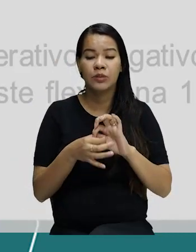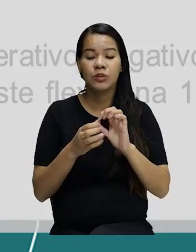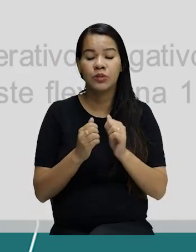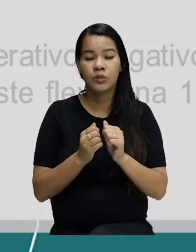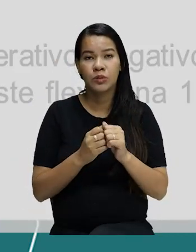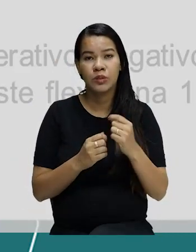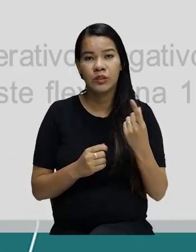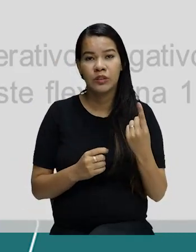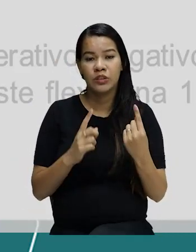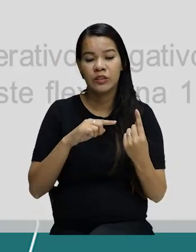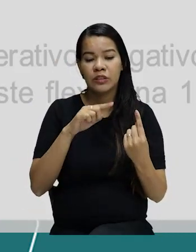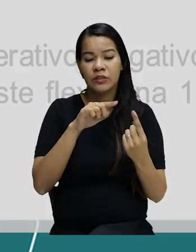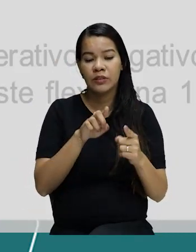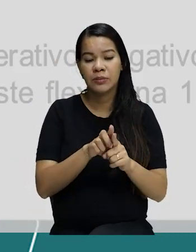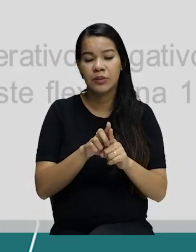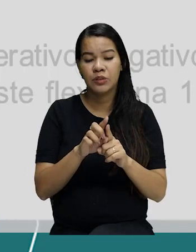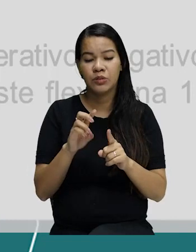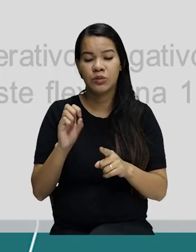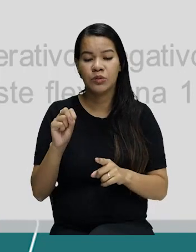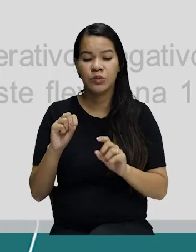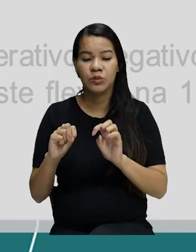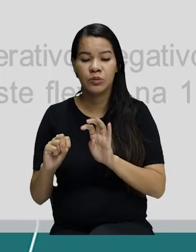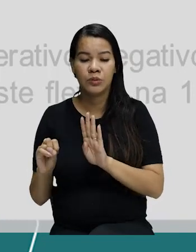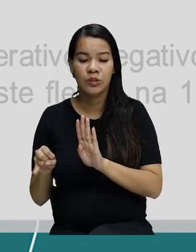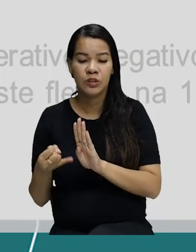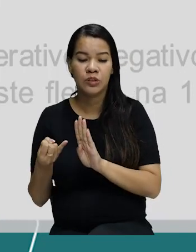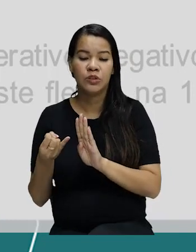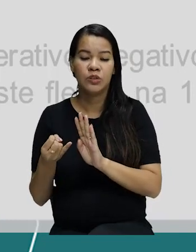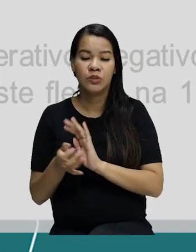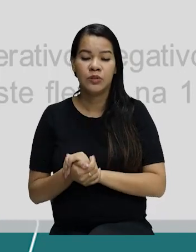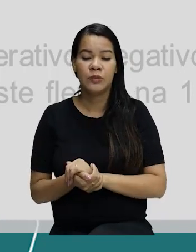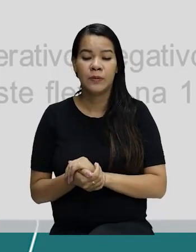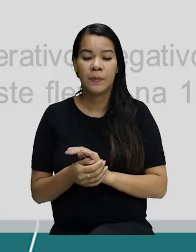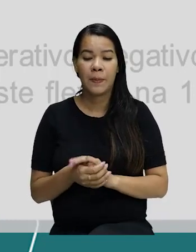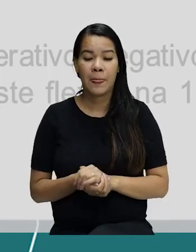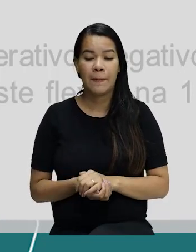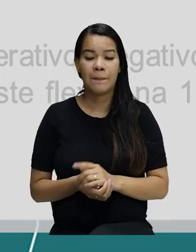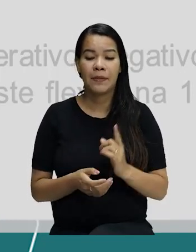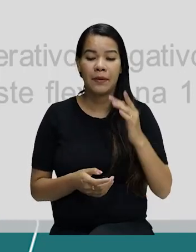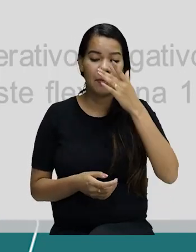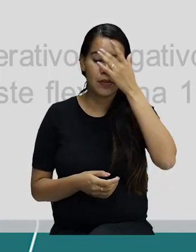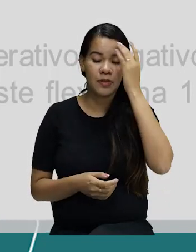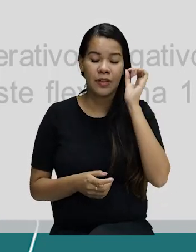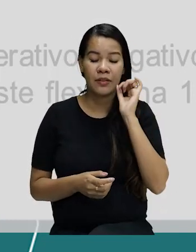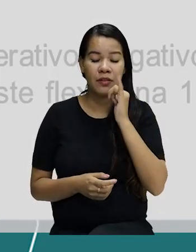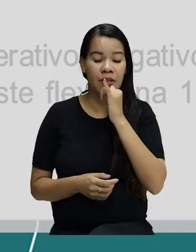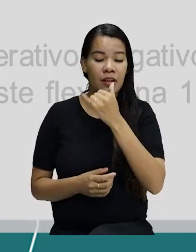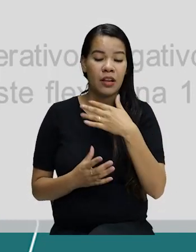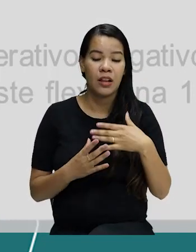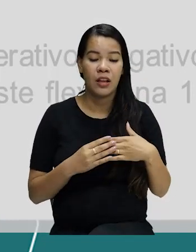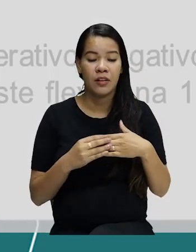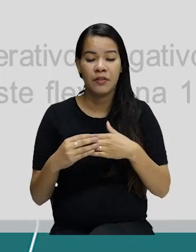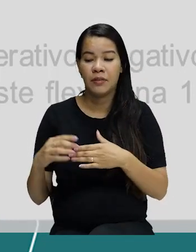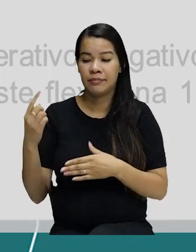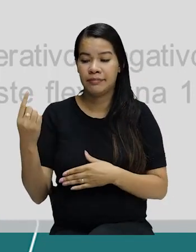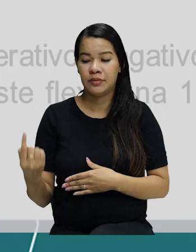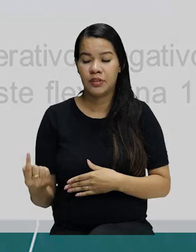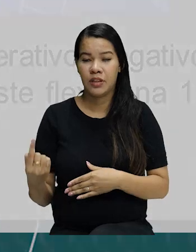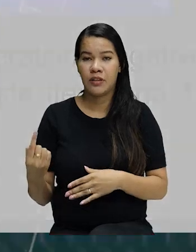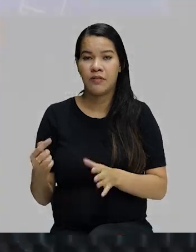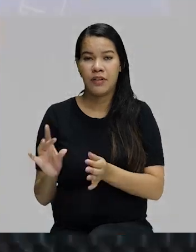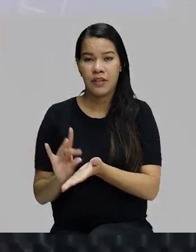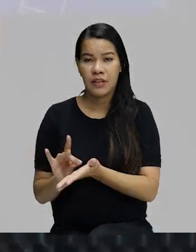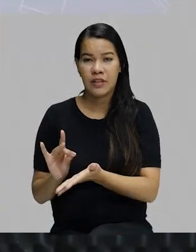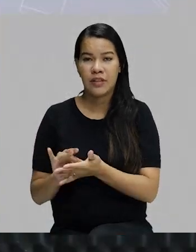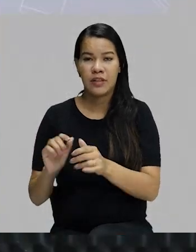subjuntivo. No modo imperativo, a pessoa falante leva o seu interlocutor a realizar uma ação expressando o que ele quer que